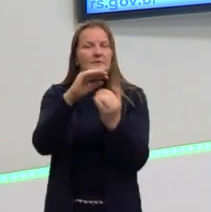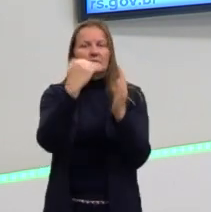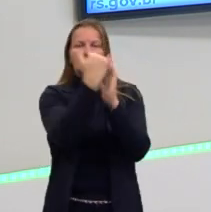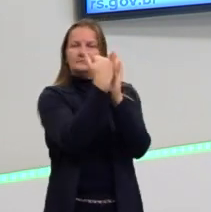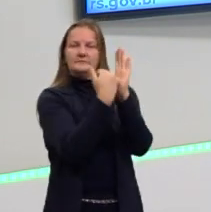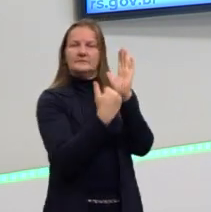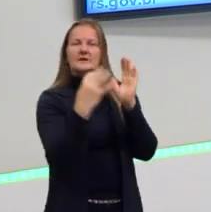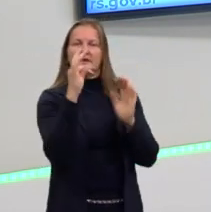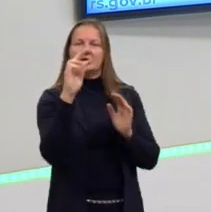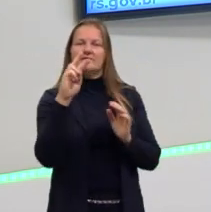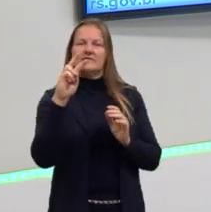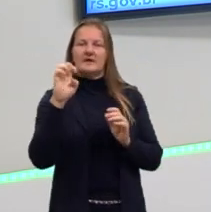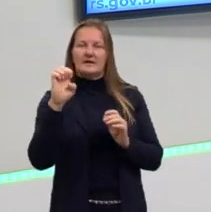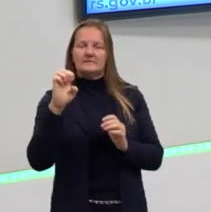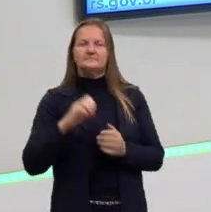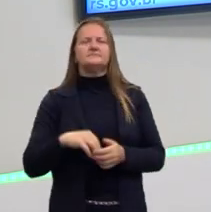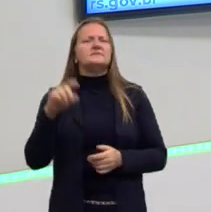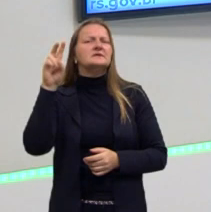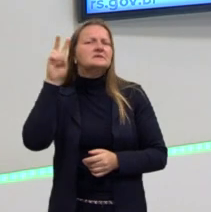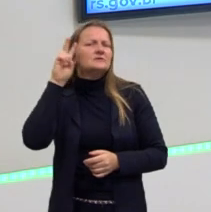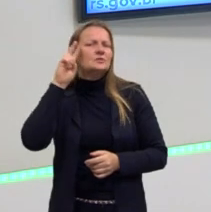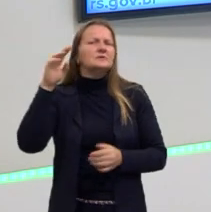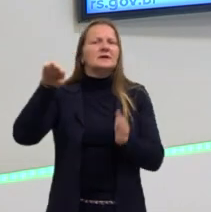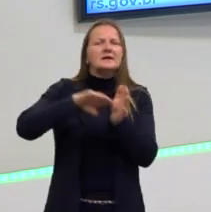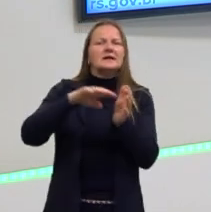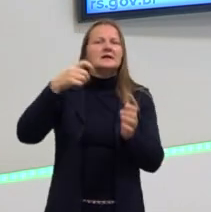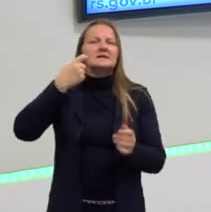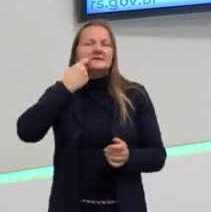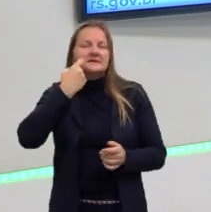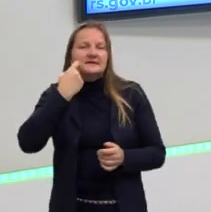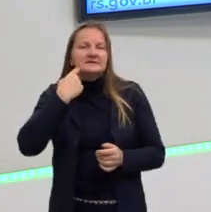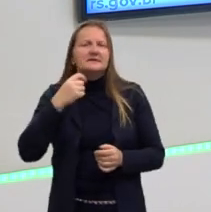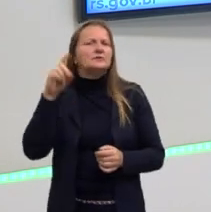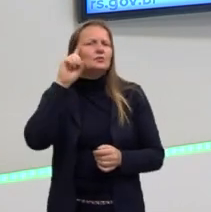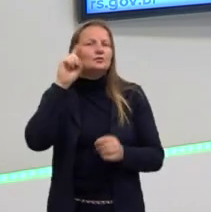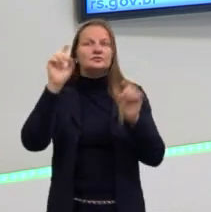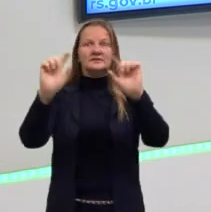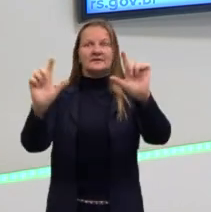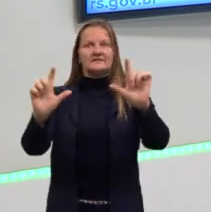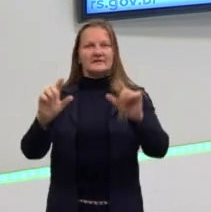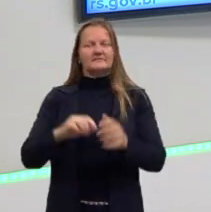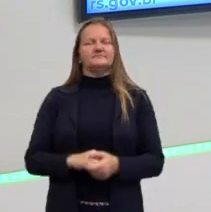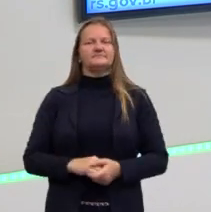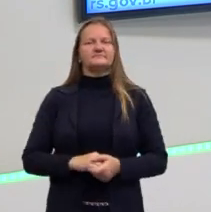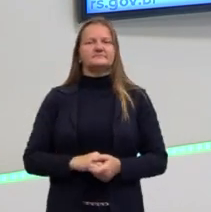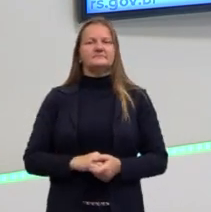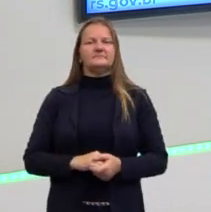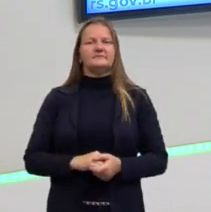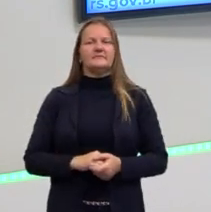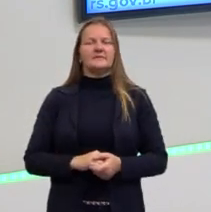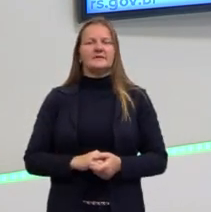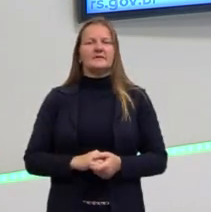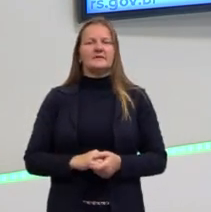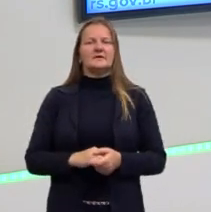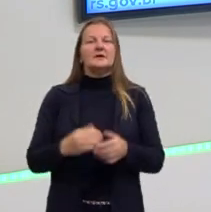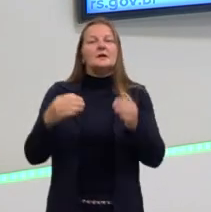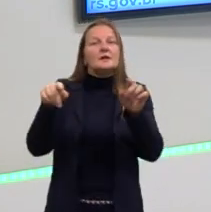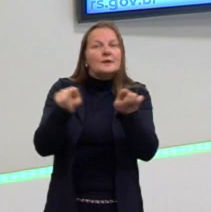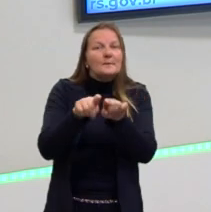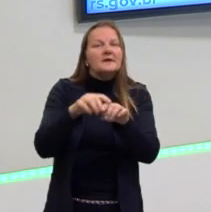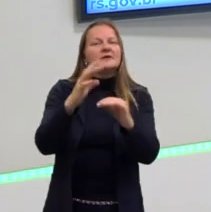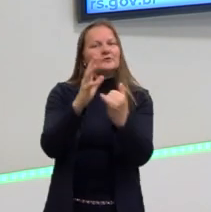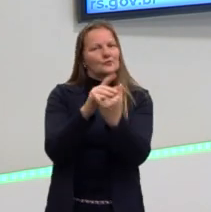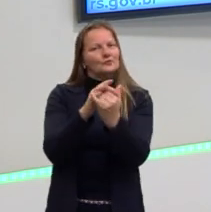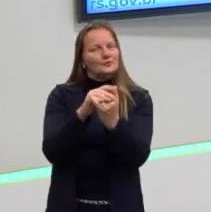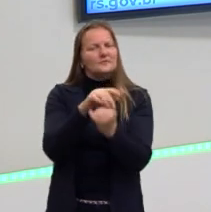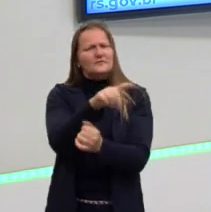TVE de segunda a sexta, das 16h às 17h30, e ficam no YouTube para você assistir a